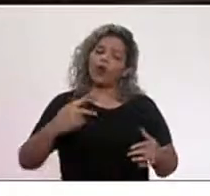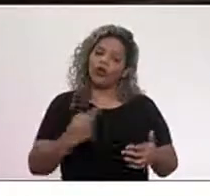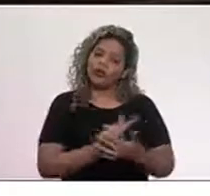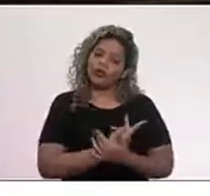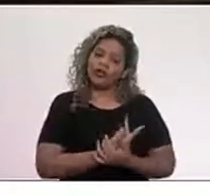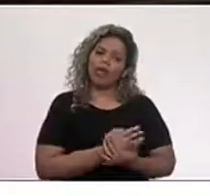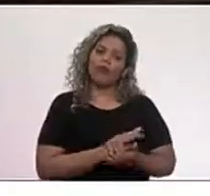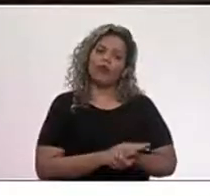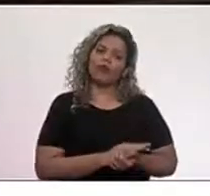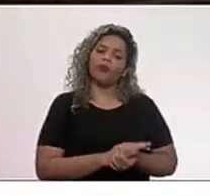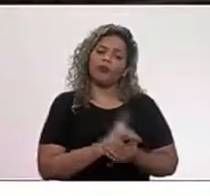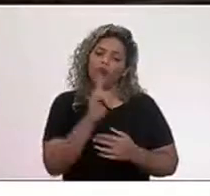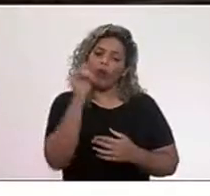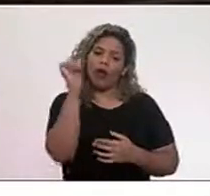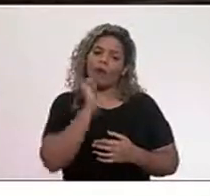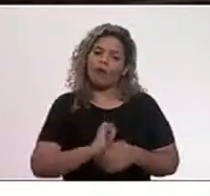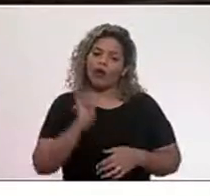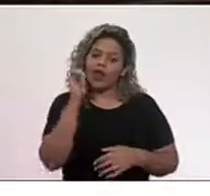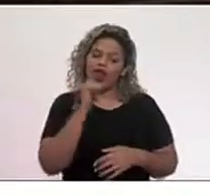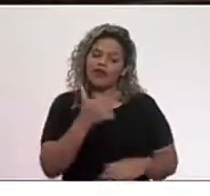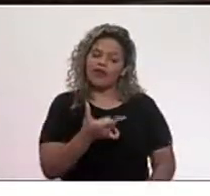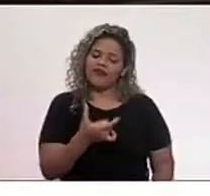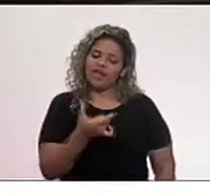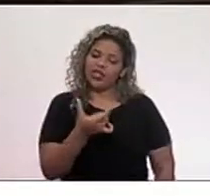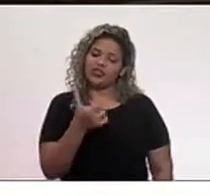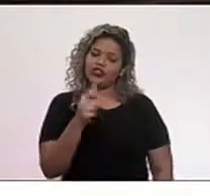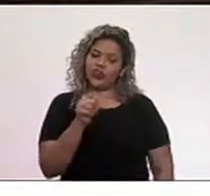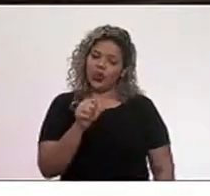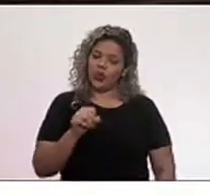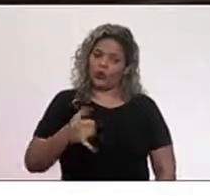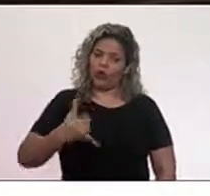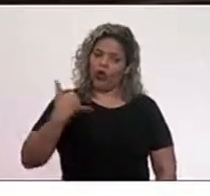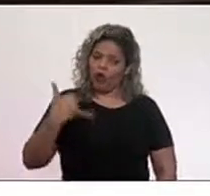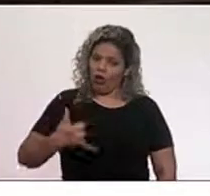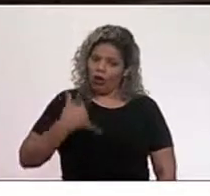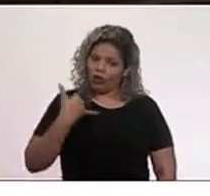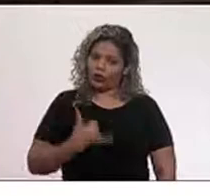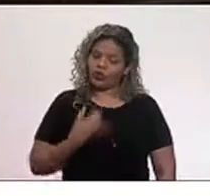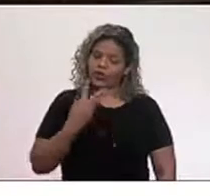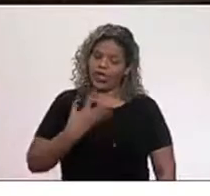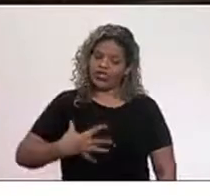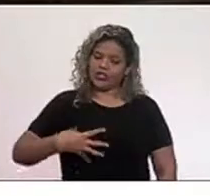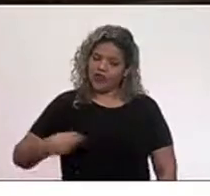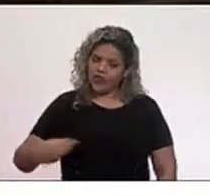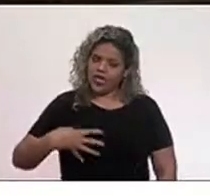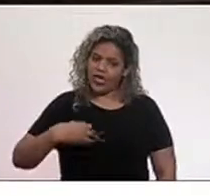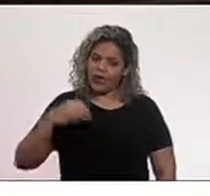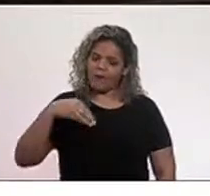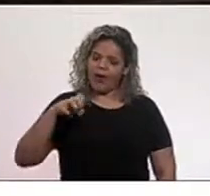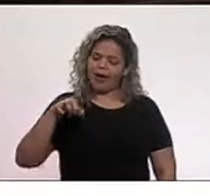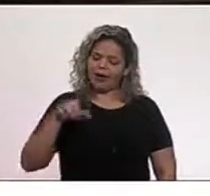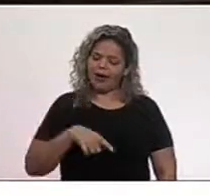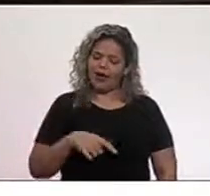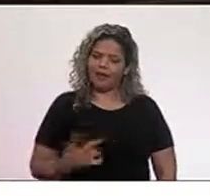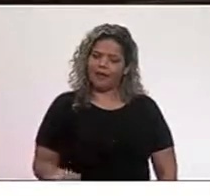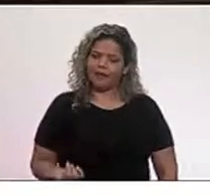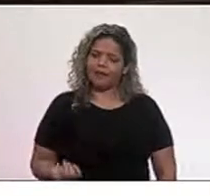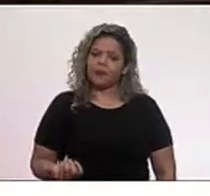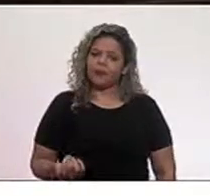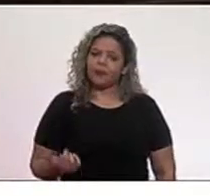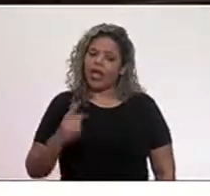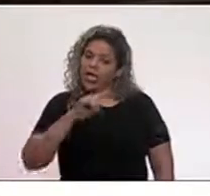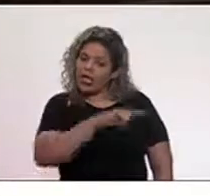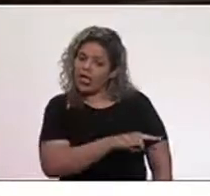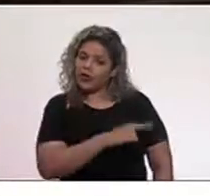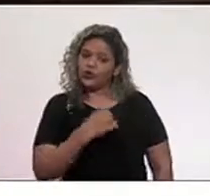com uma mulher de 28 anos, senhor presidente, três filhos na maré. Isso